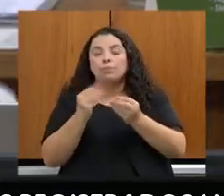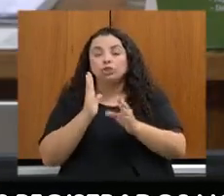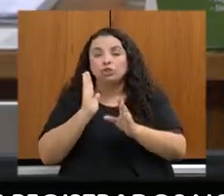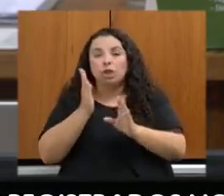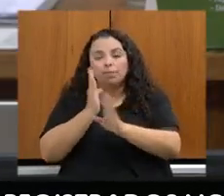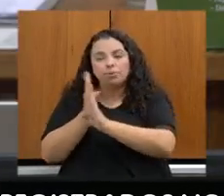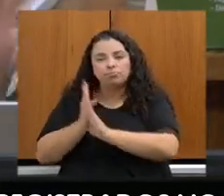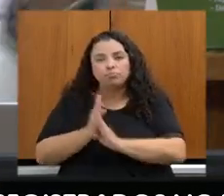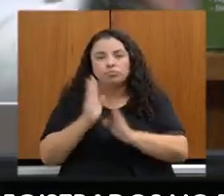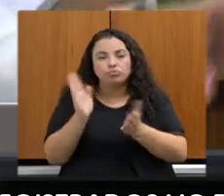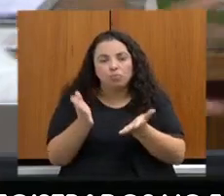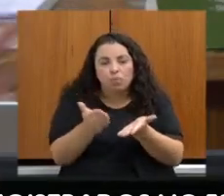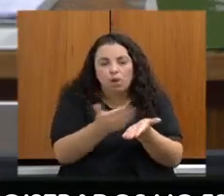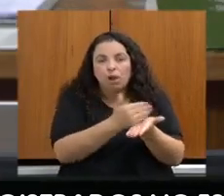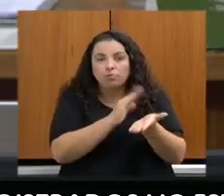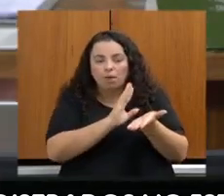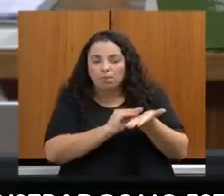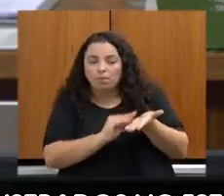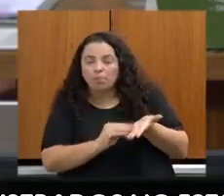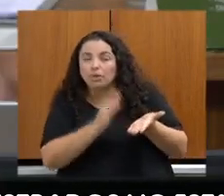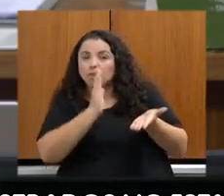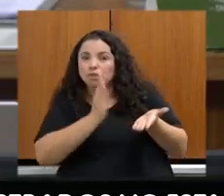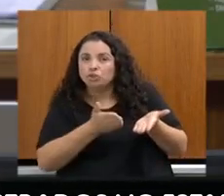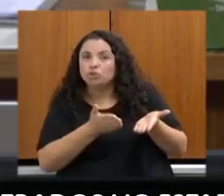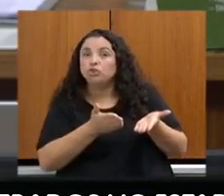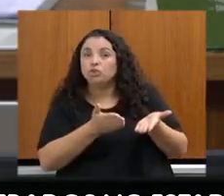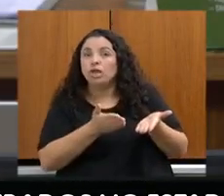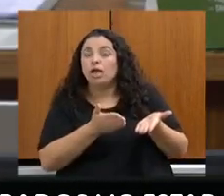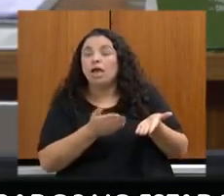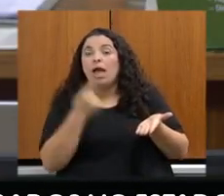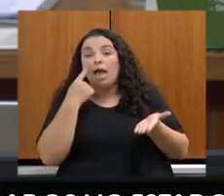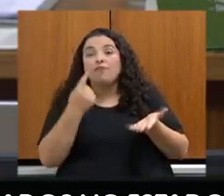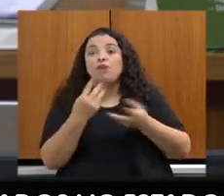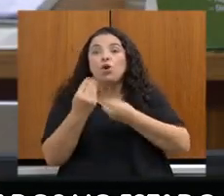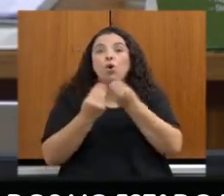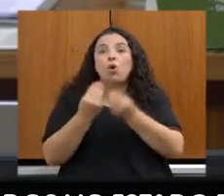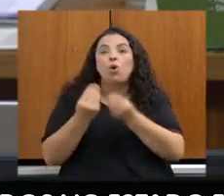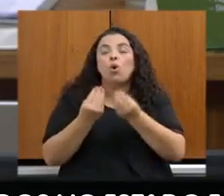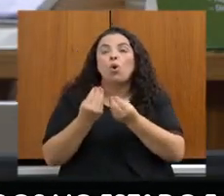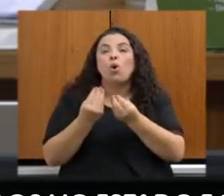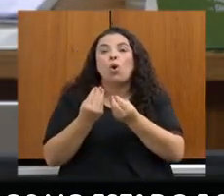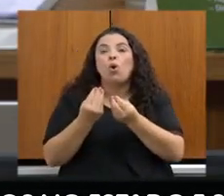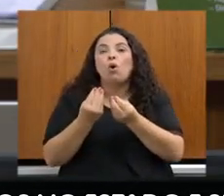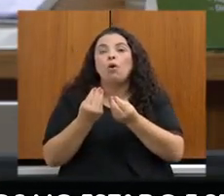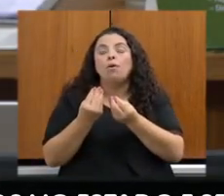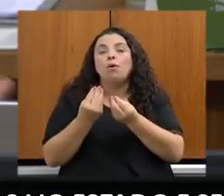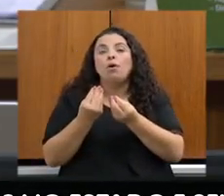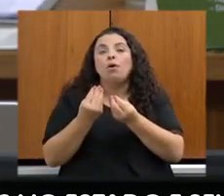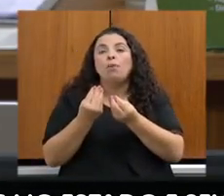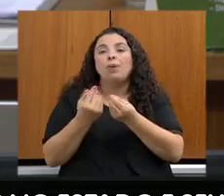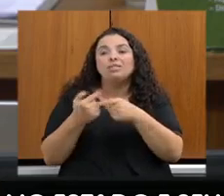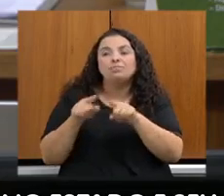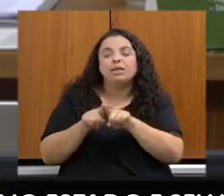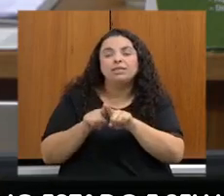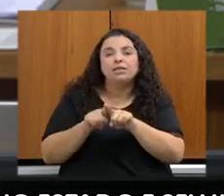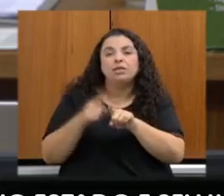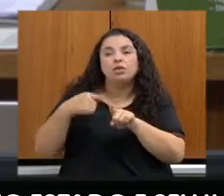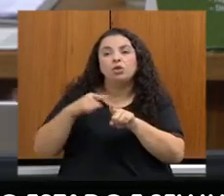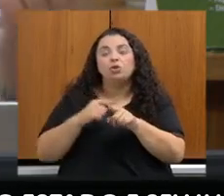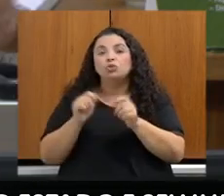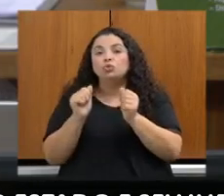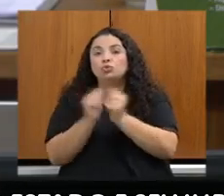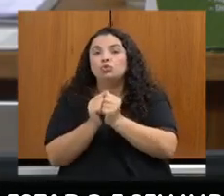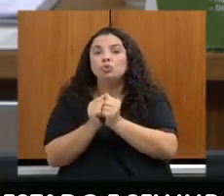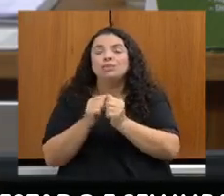nos stakeholders, nos diversos atores dentro e fora do governo, volto a dizer, para que a gente possa junto estabelecer essas